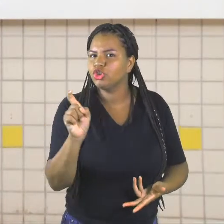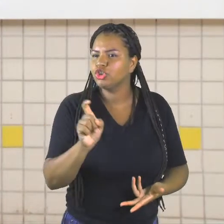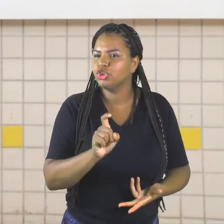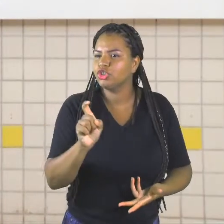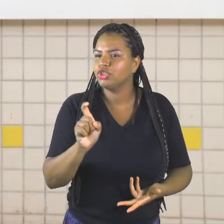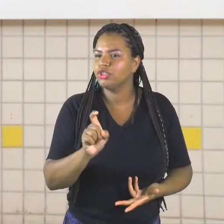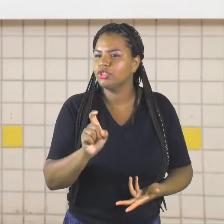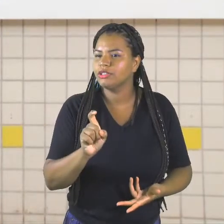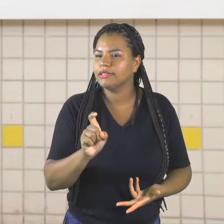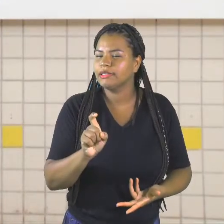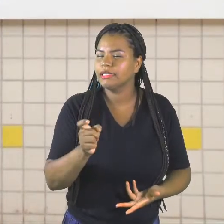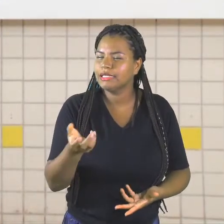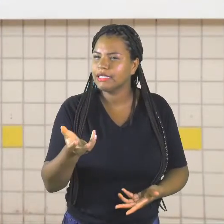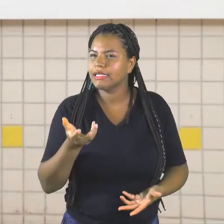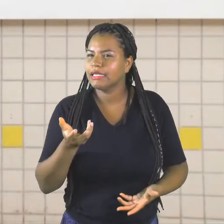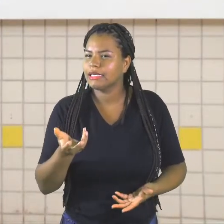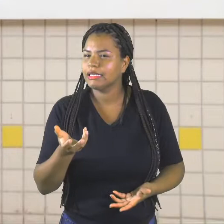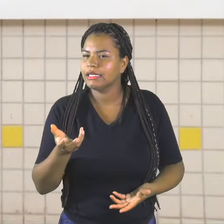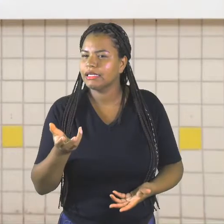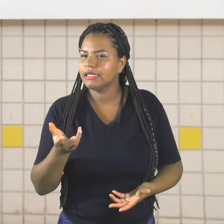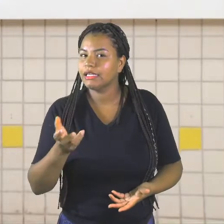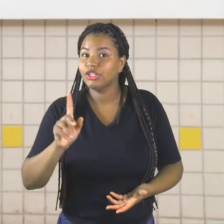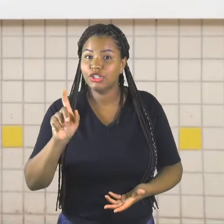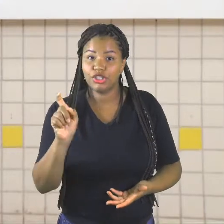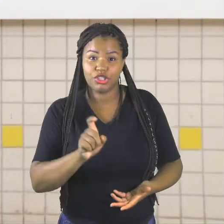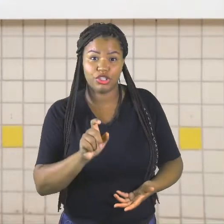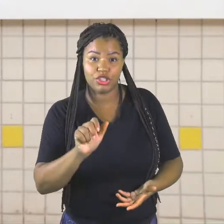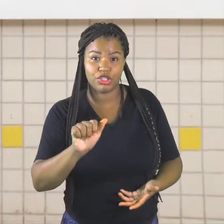eu quero xarope.